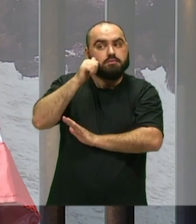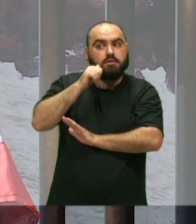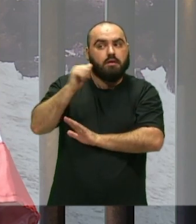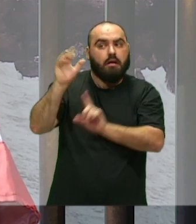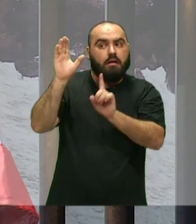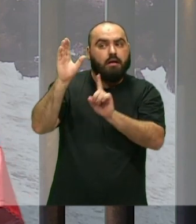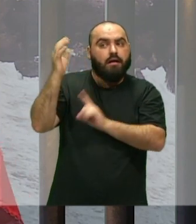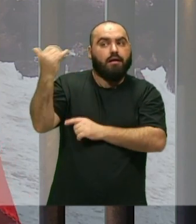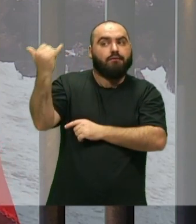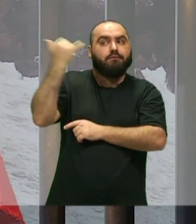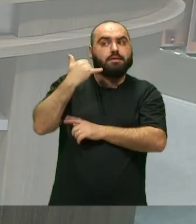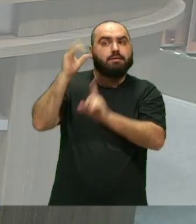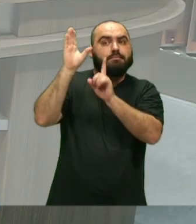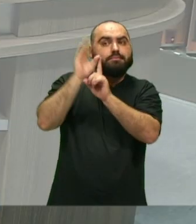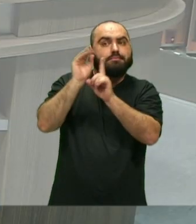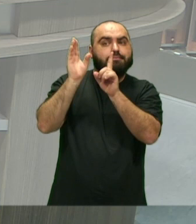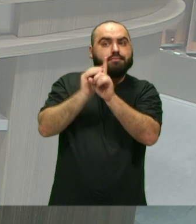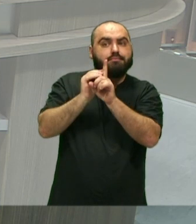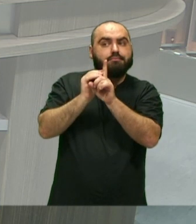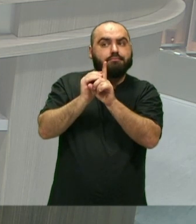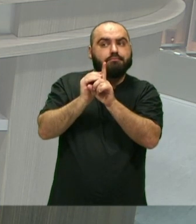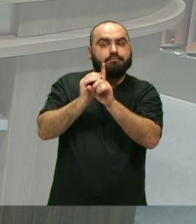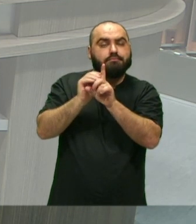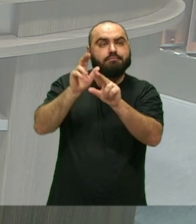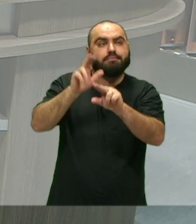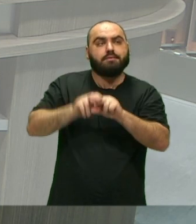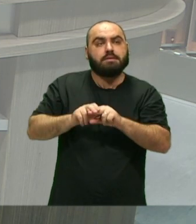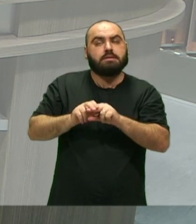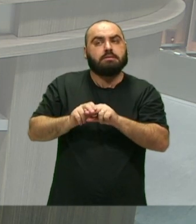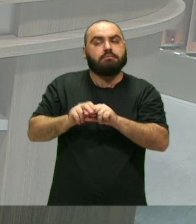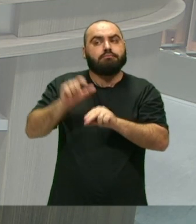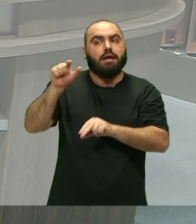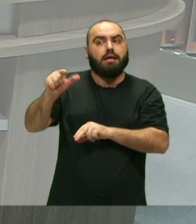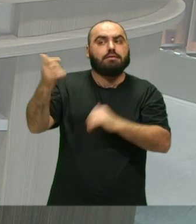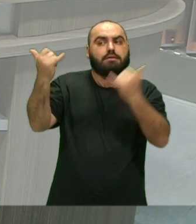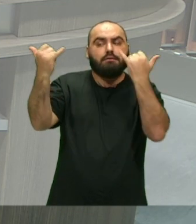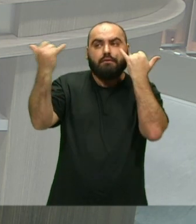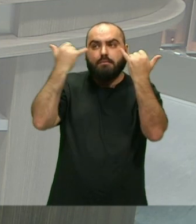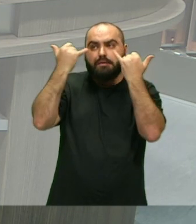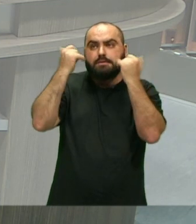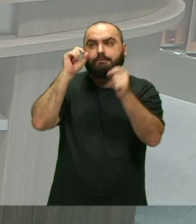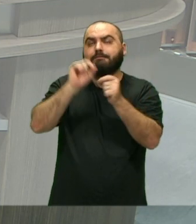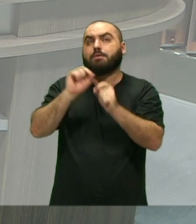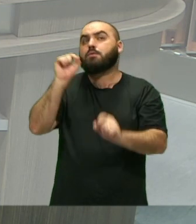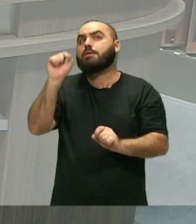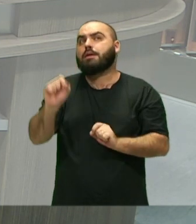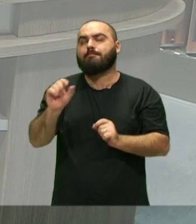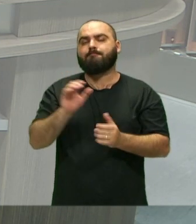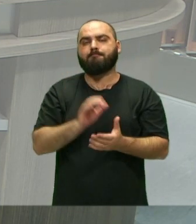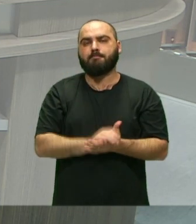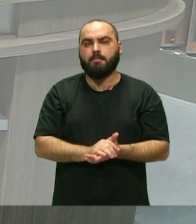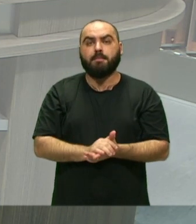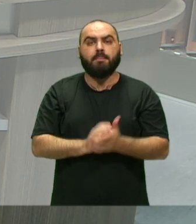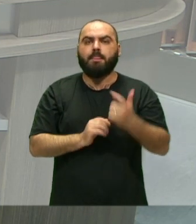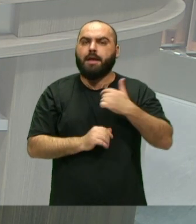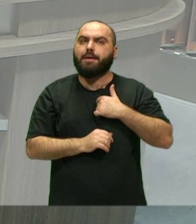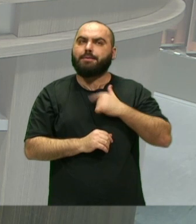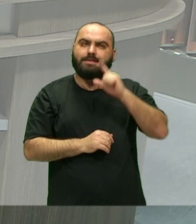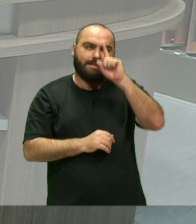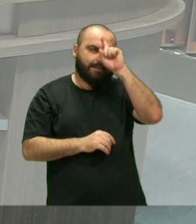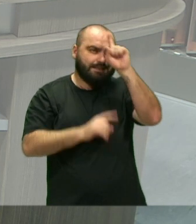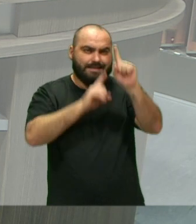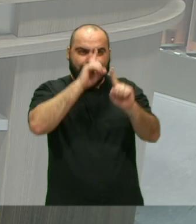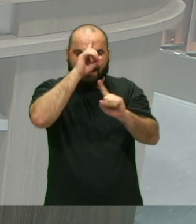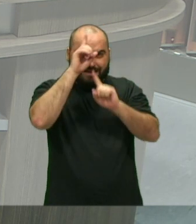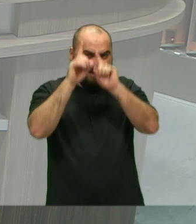Então o que fazer Com essas informações? Né? Então foi quando Eu tive a ideia De começar a militar